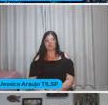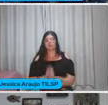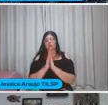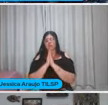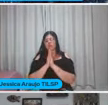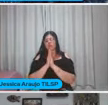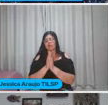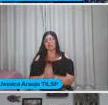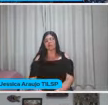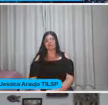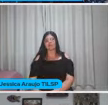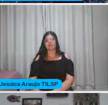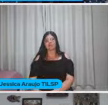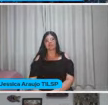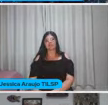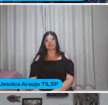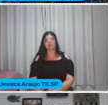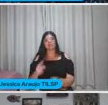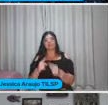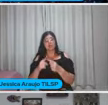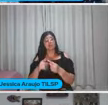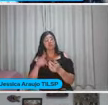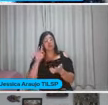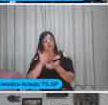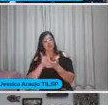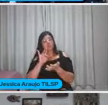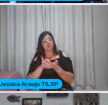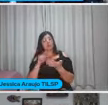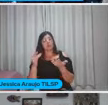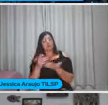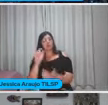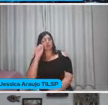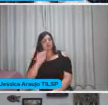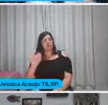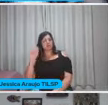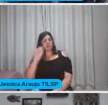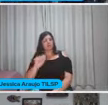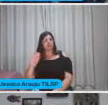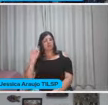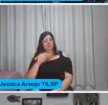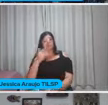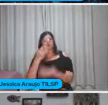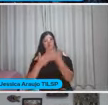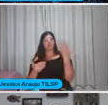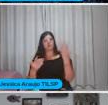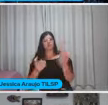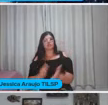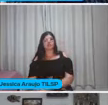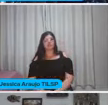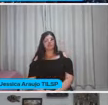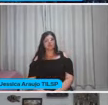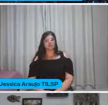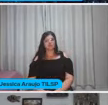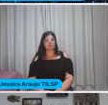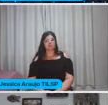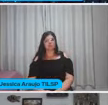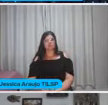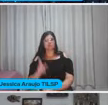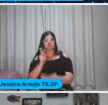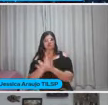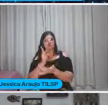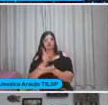Pro pessoal ver Porque tá chegando realmente É agora em agosto Tá imperdível Sempre tudo